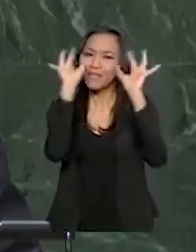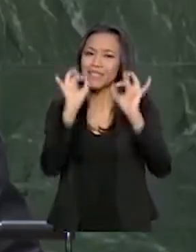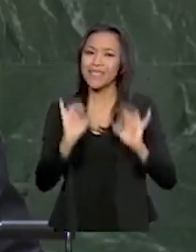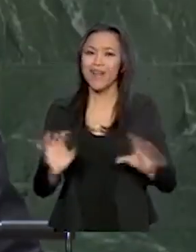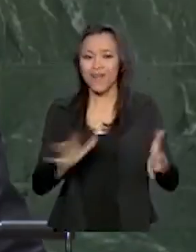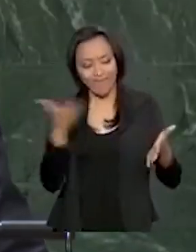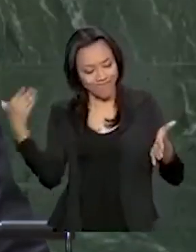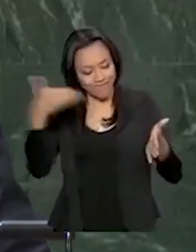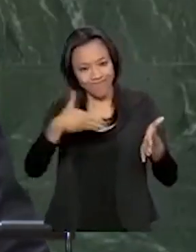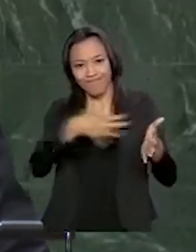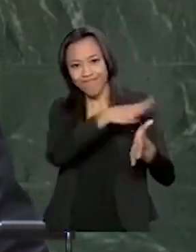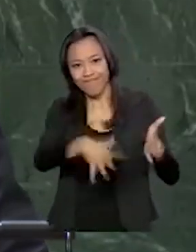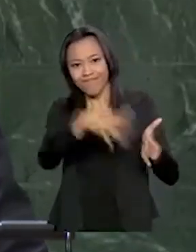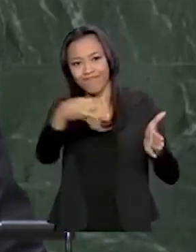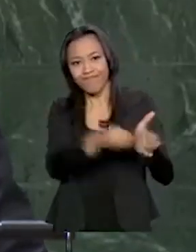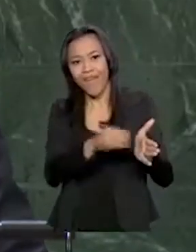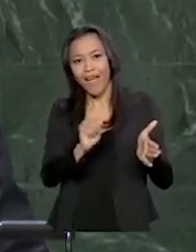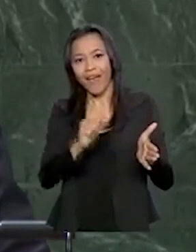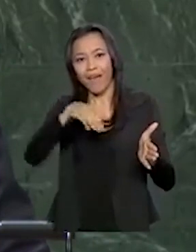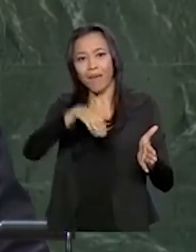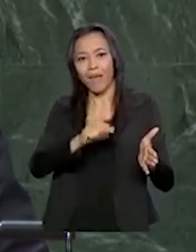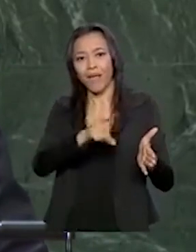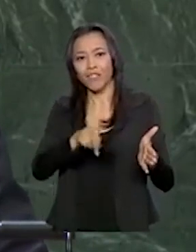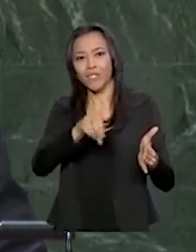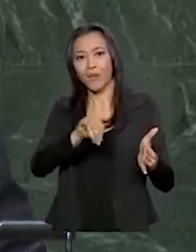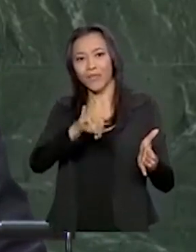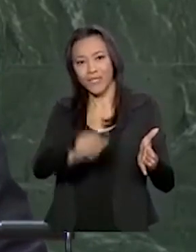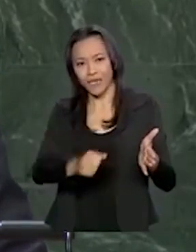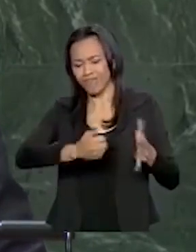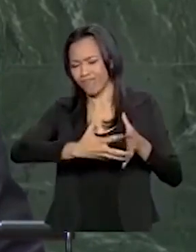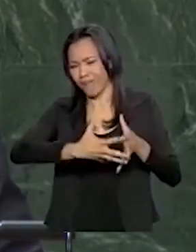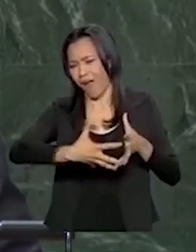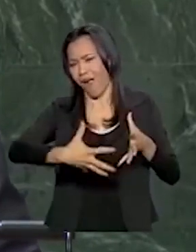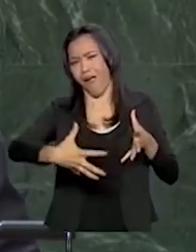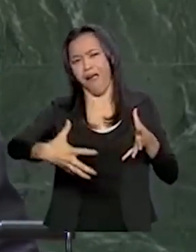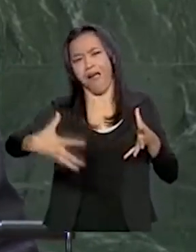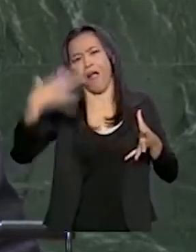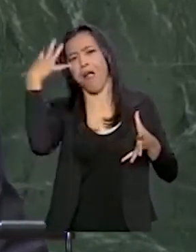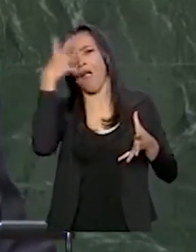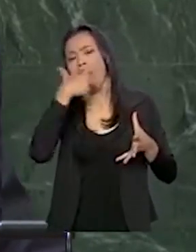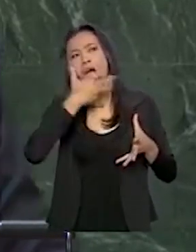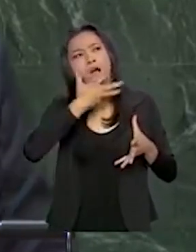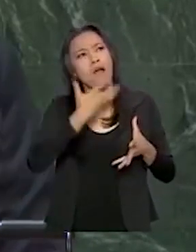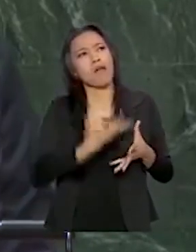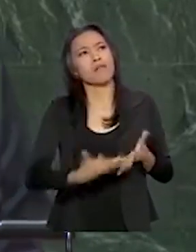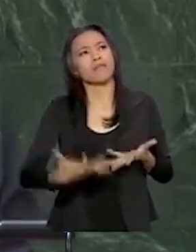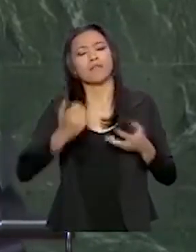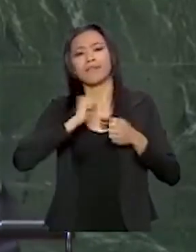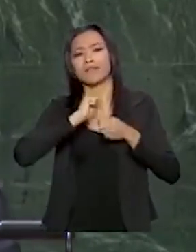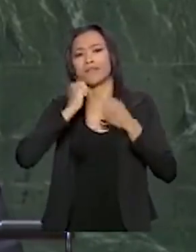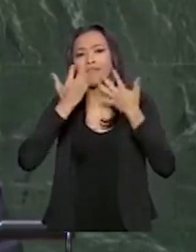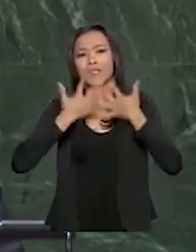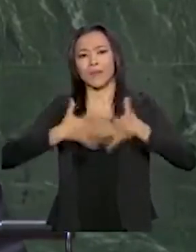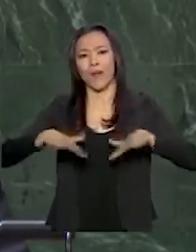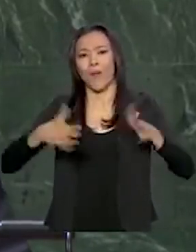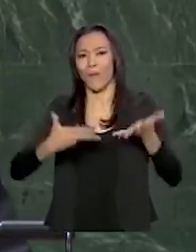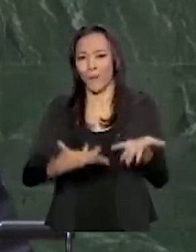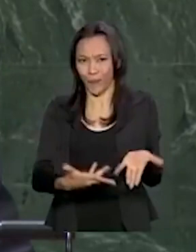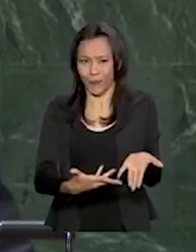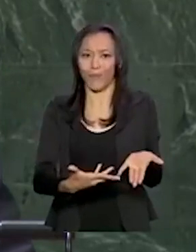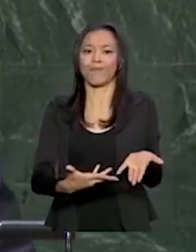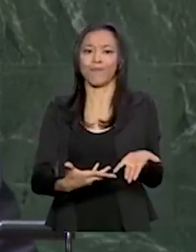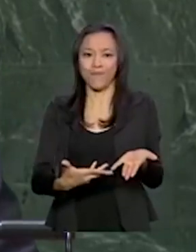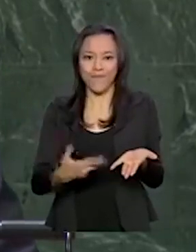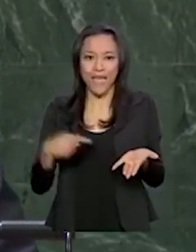Amazônia. Com toda a sua vastidão e beleza natural. Ela